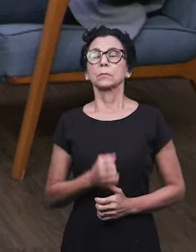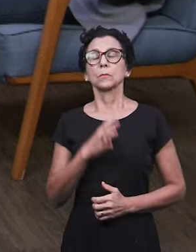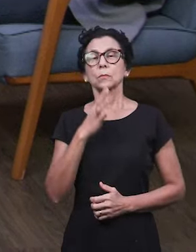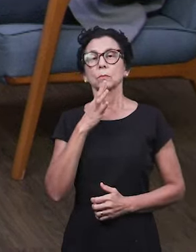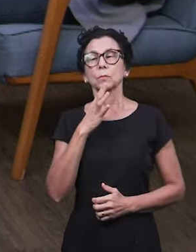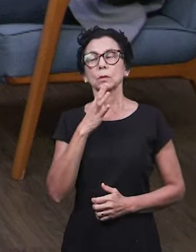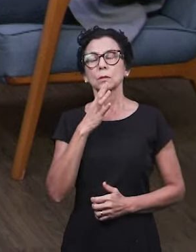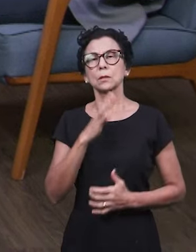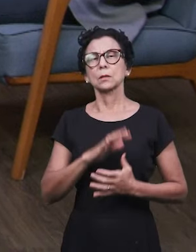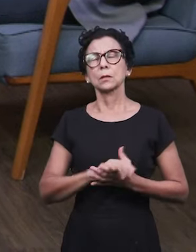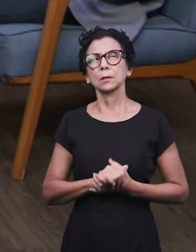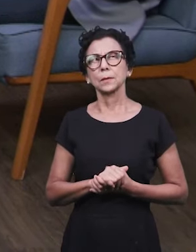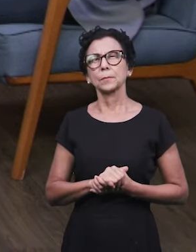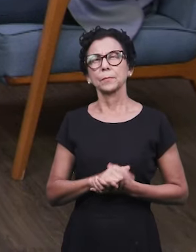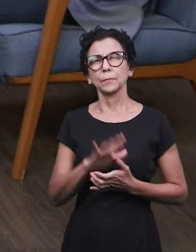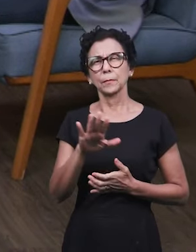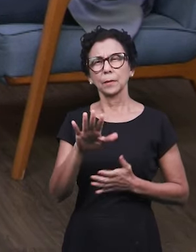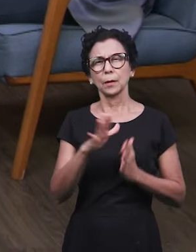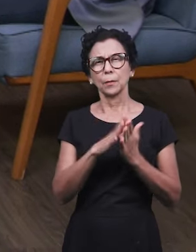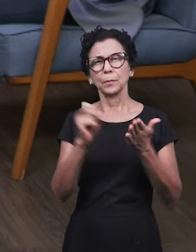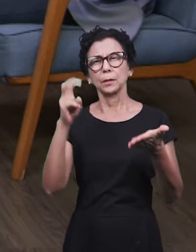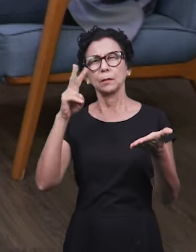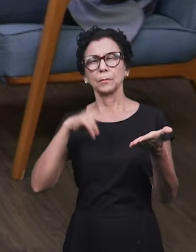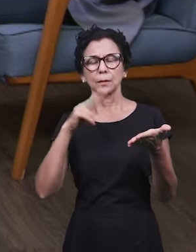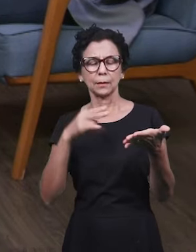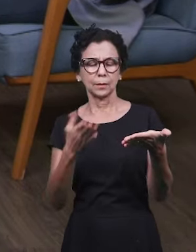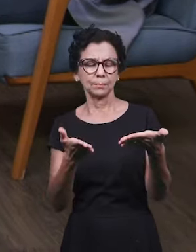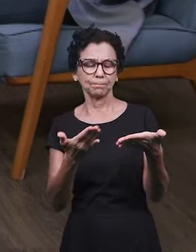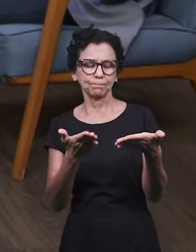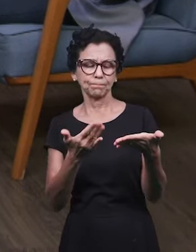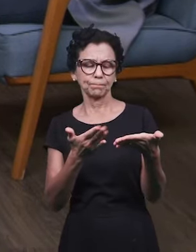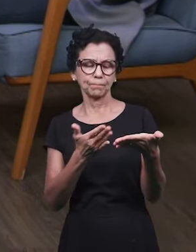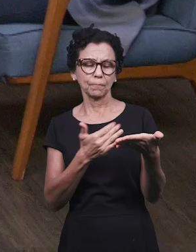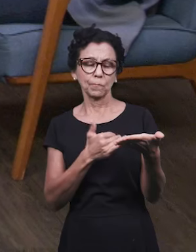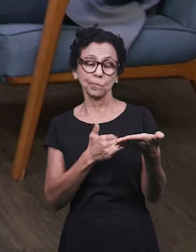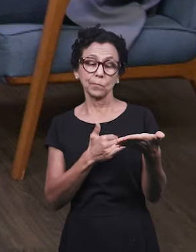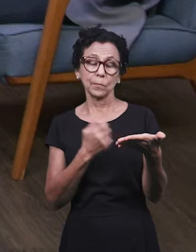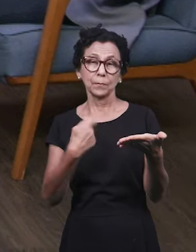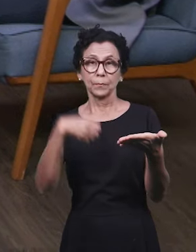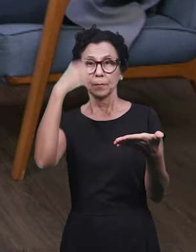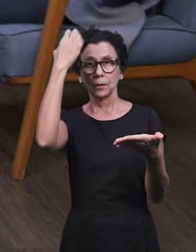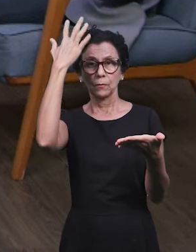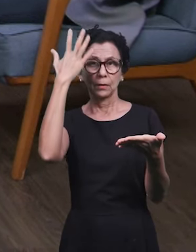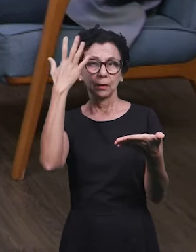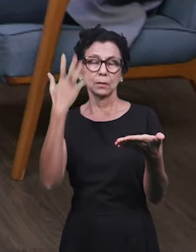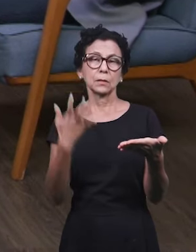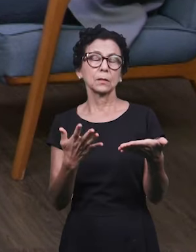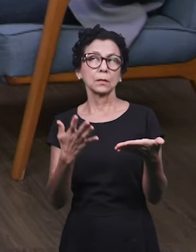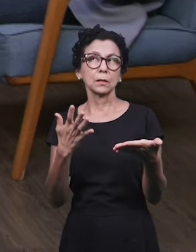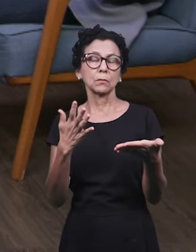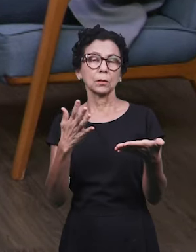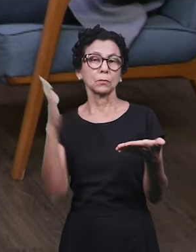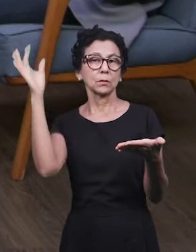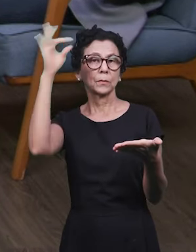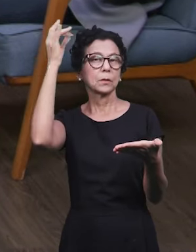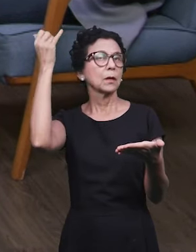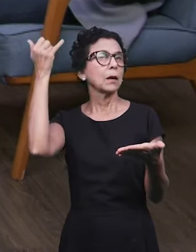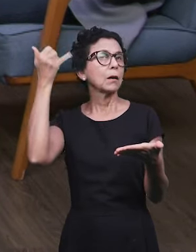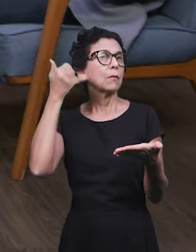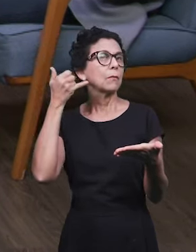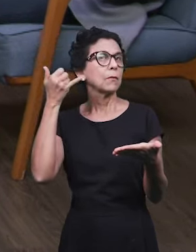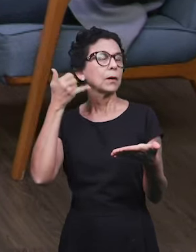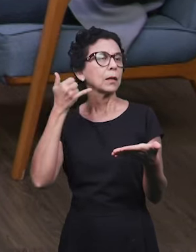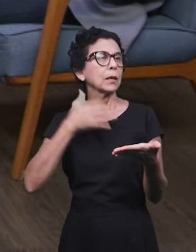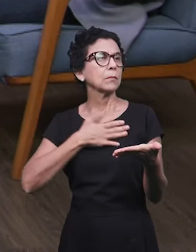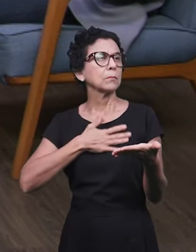histórico. Tá certo, você tem que pegar a Bíblia, examinar, ler. Agora, você tem que ter a revelação, tem que ouvir a voz do Espírito